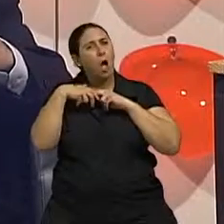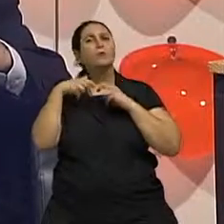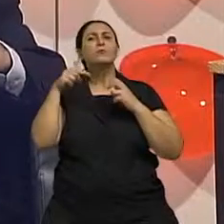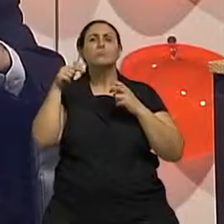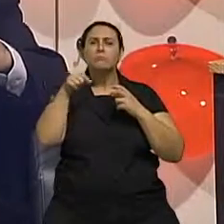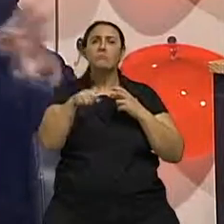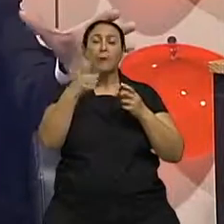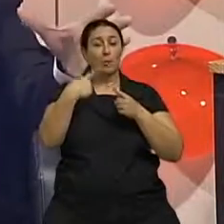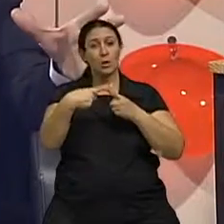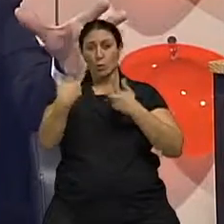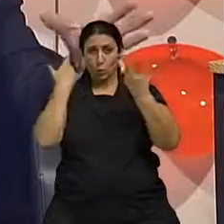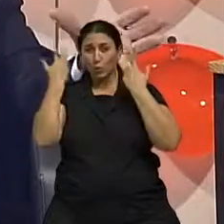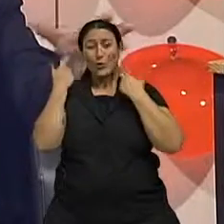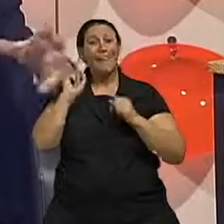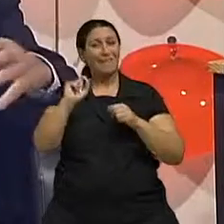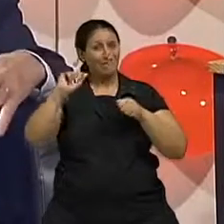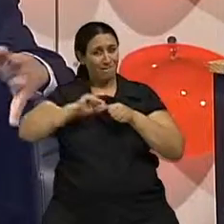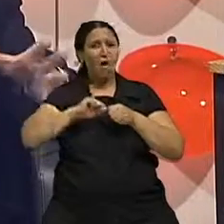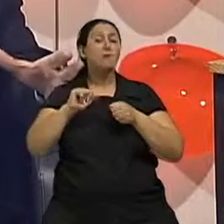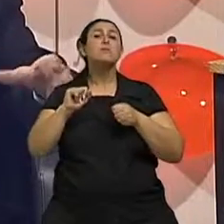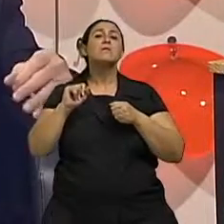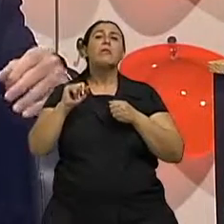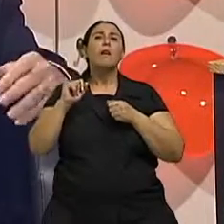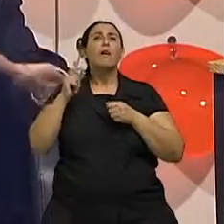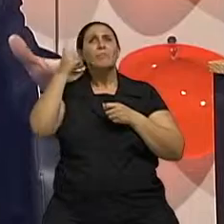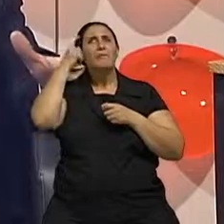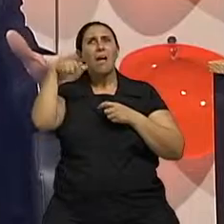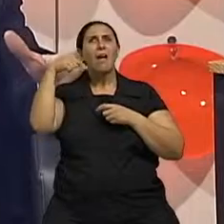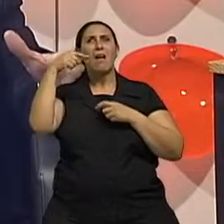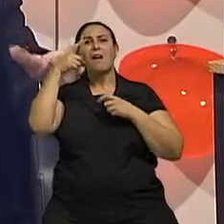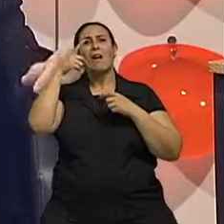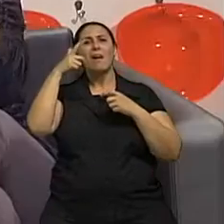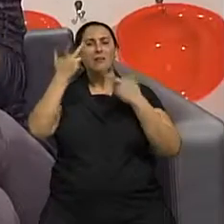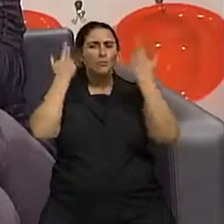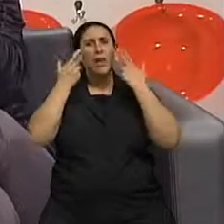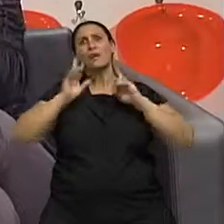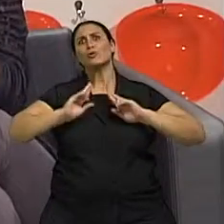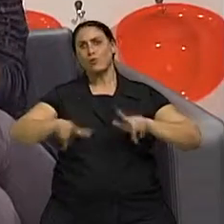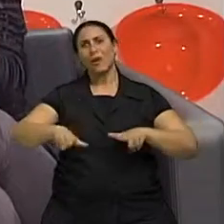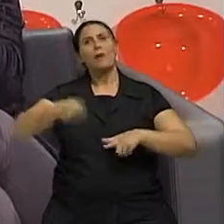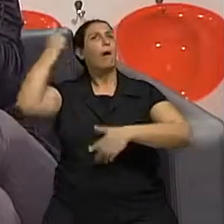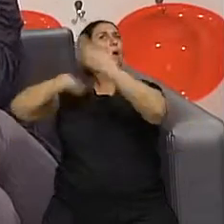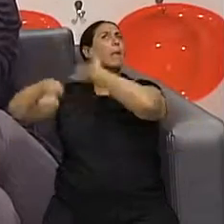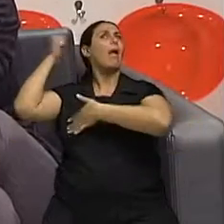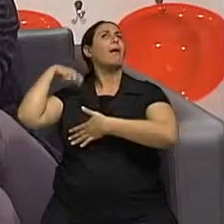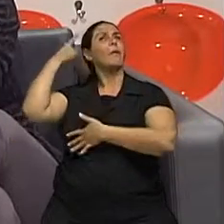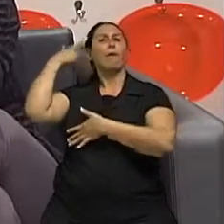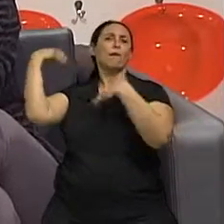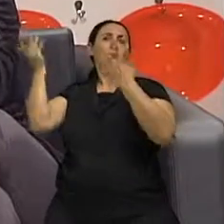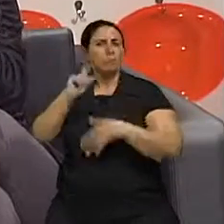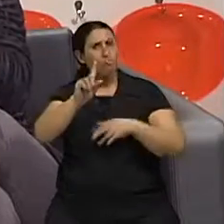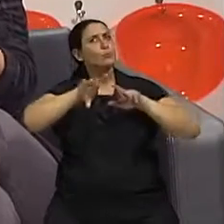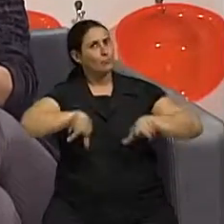é uma coisa assim que faz cirurgia como ir pentear o cabelo. Cirurgia, cirurgia. E cada uma é uma. Então isso que o doutor está